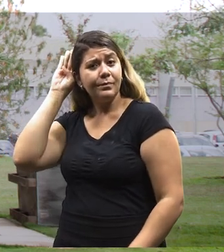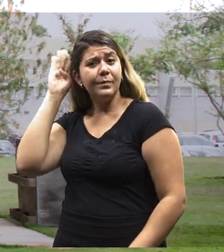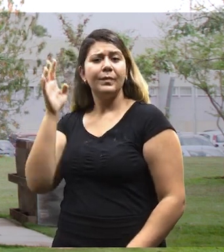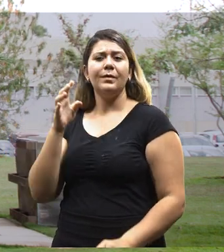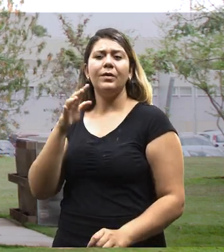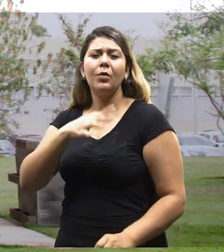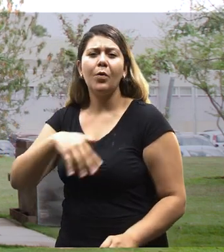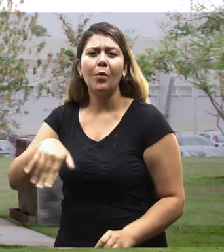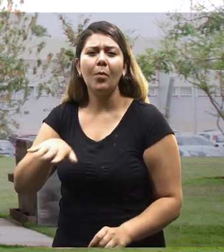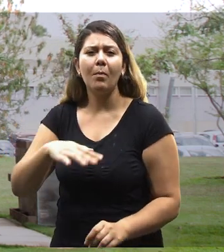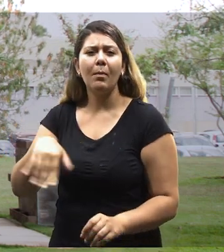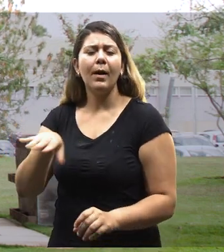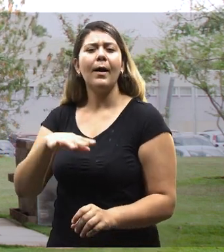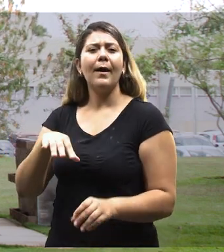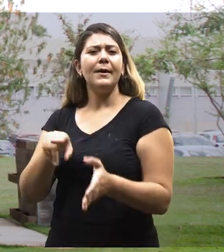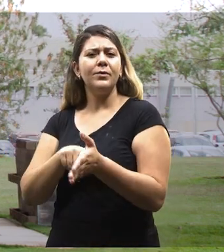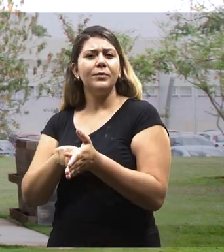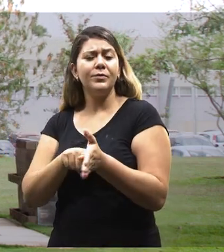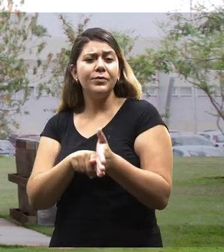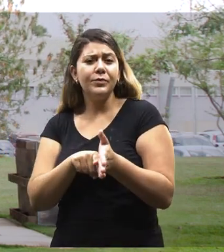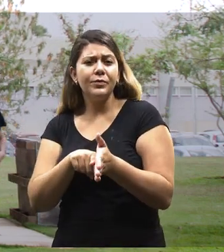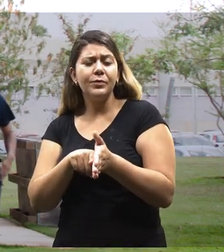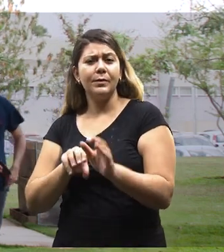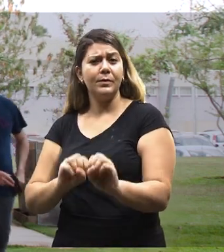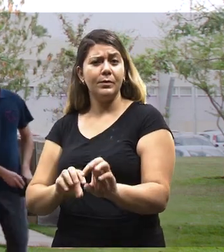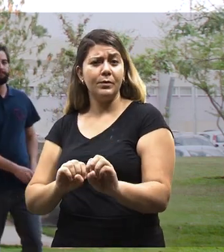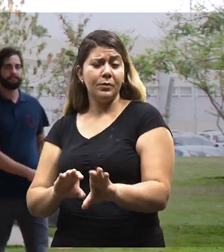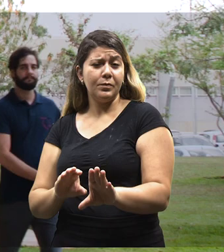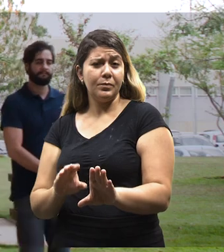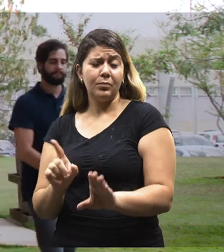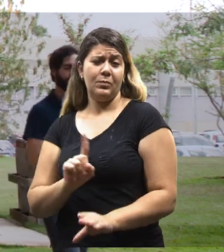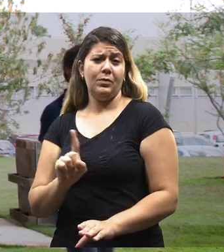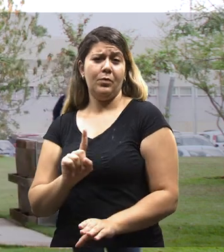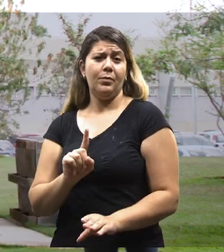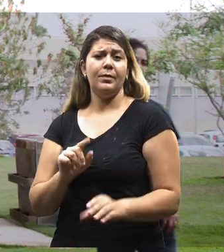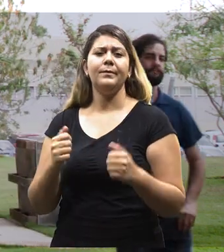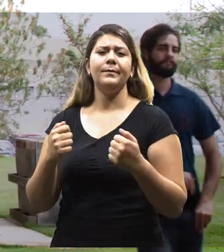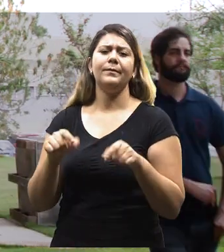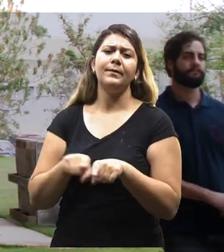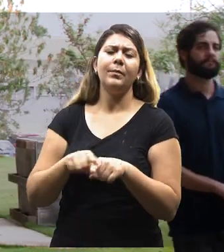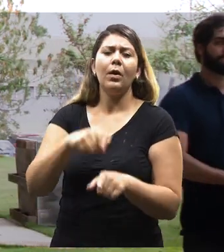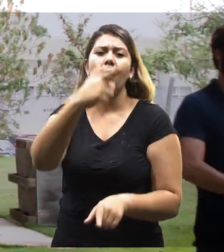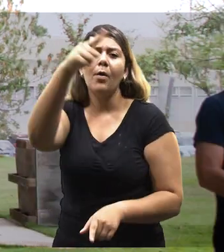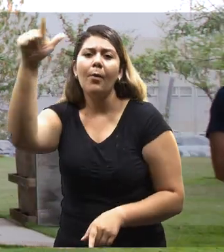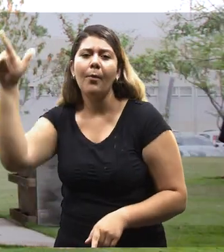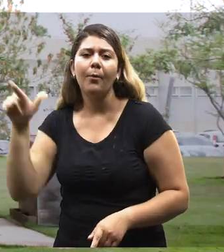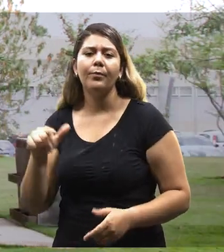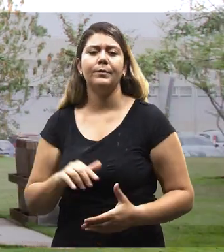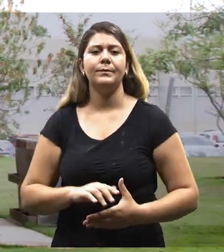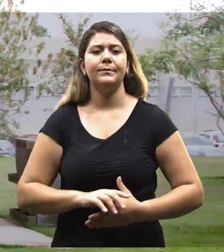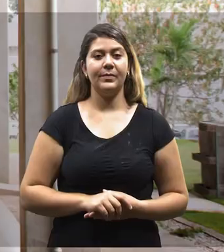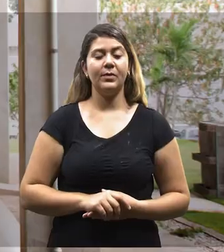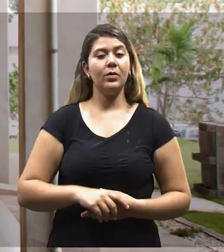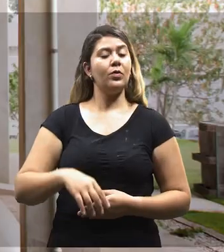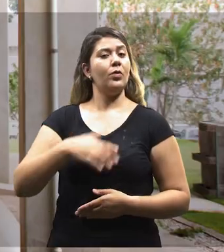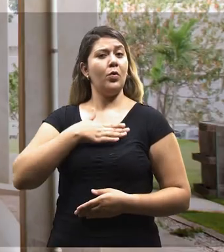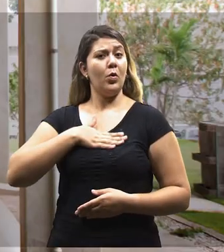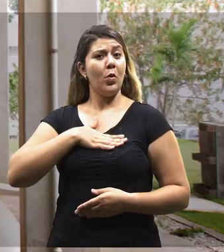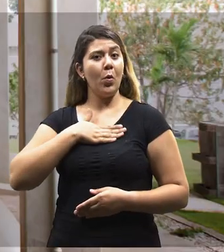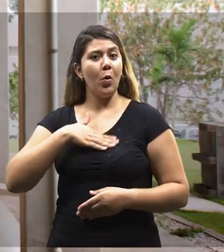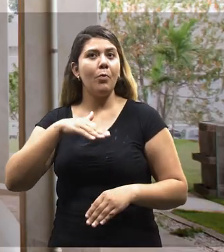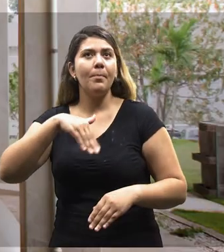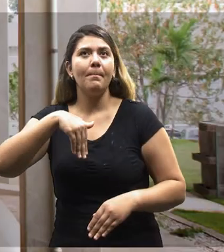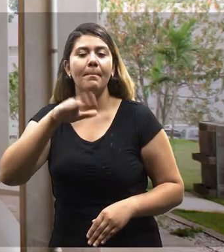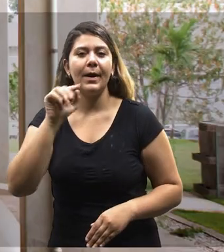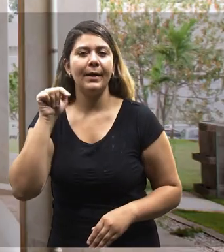em uma área também que talvez não seja a área da educação, posso seguir outras áreas também. O que eu mais